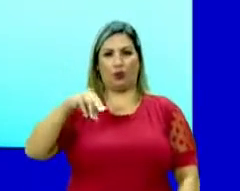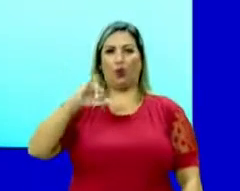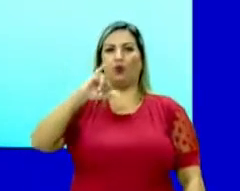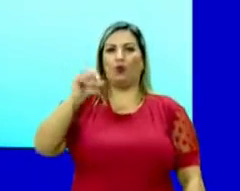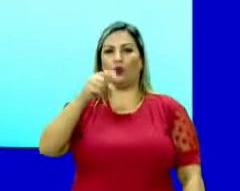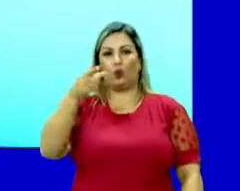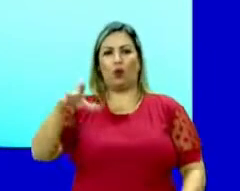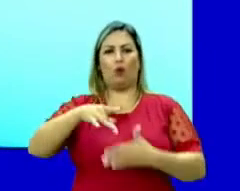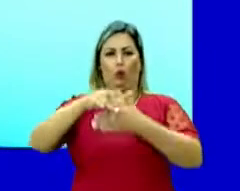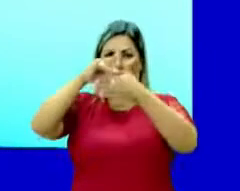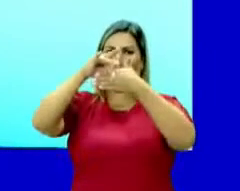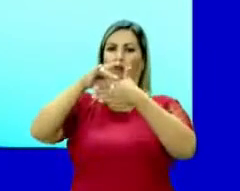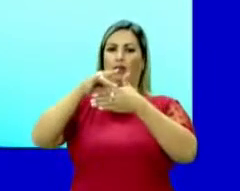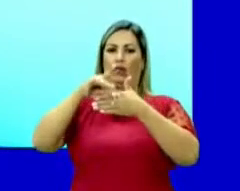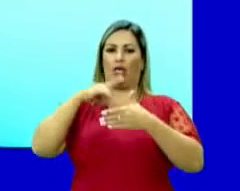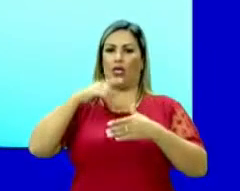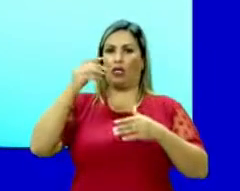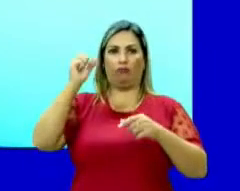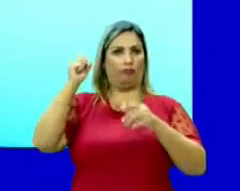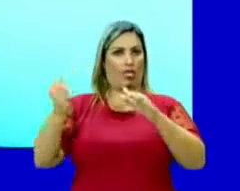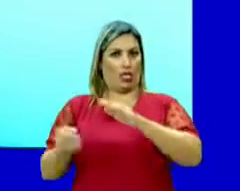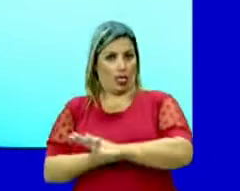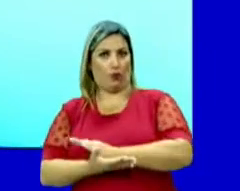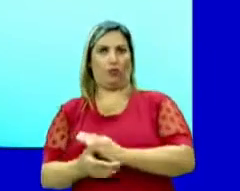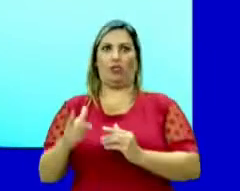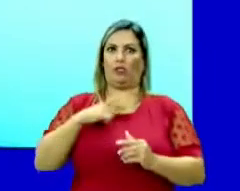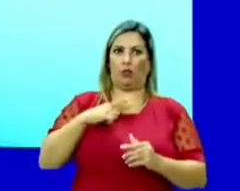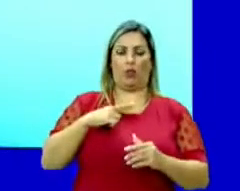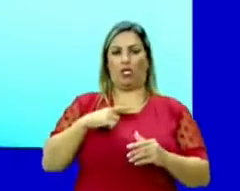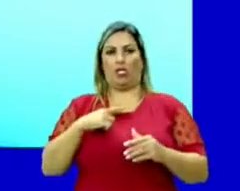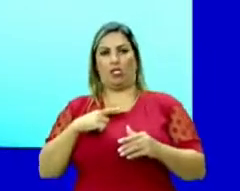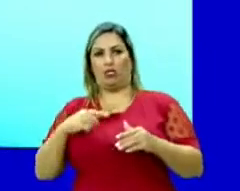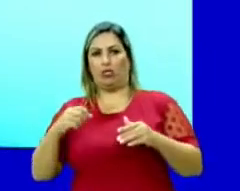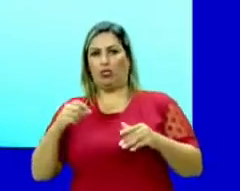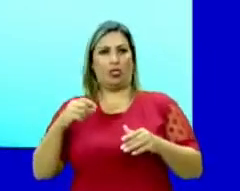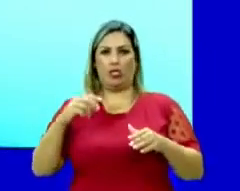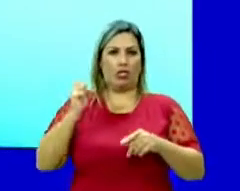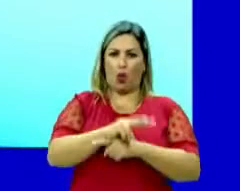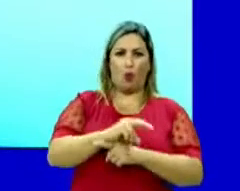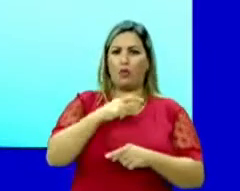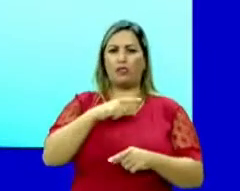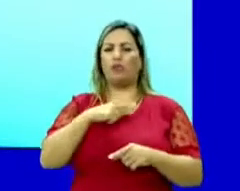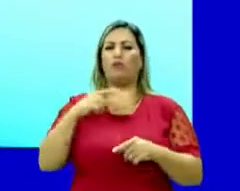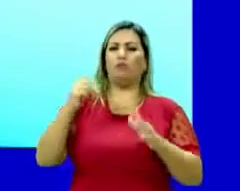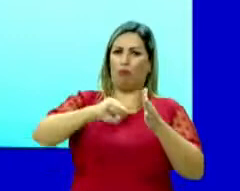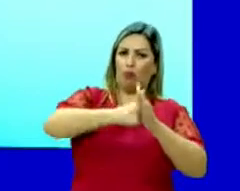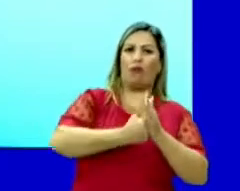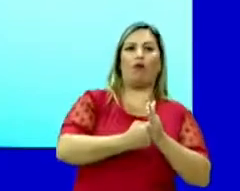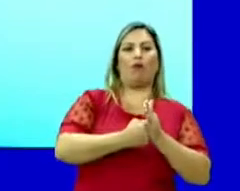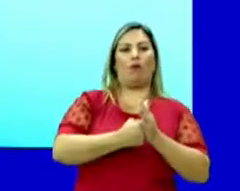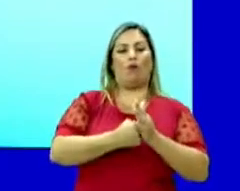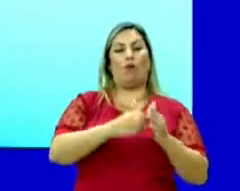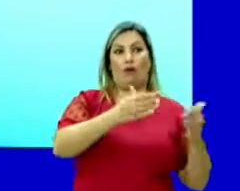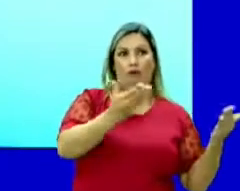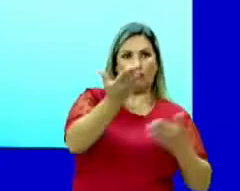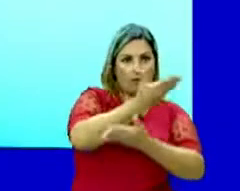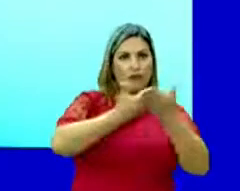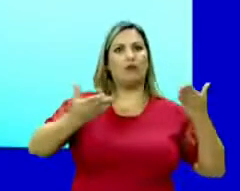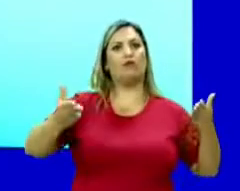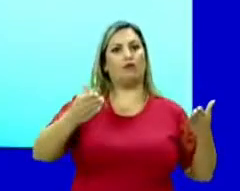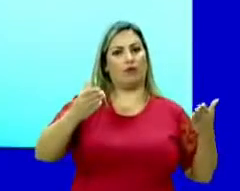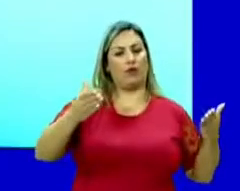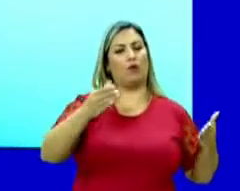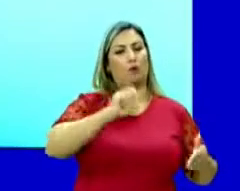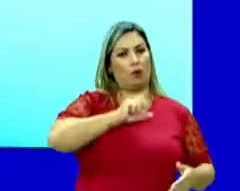a liderança dele ter desobedecido o embargo do bloqueio continental e ter transferido a corte para o Brasil,